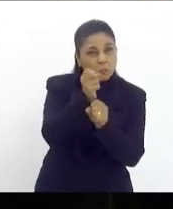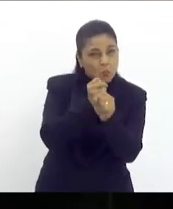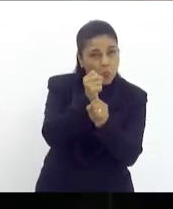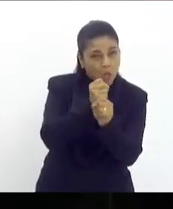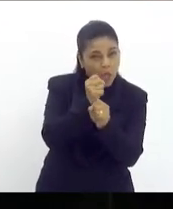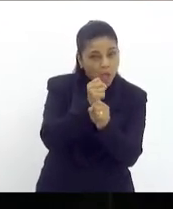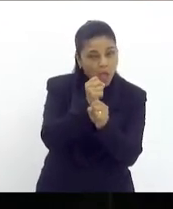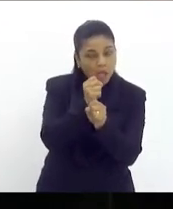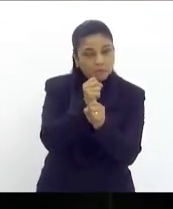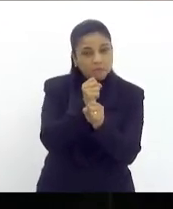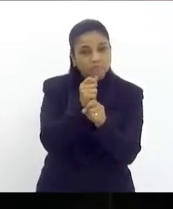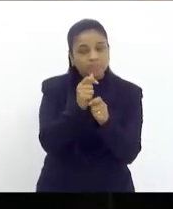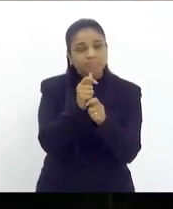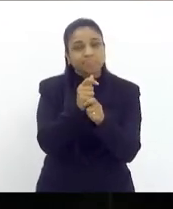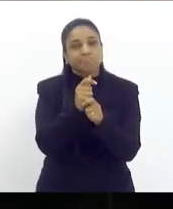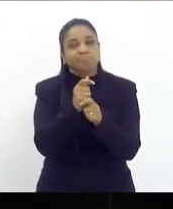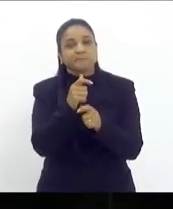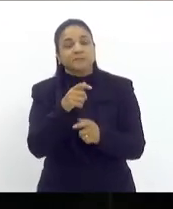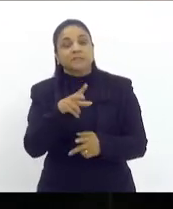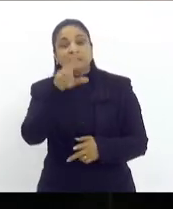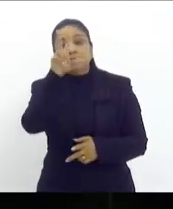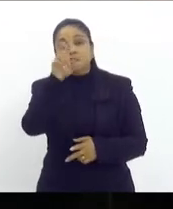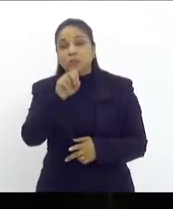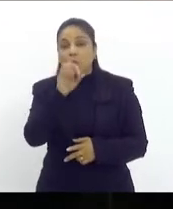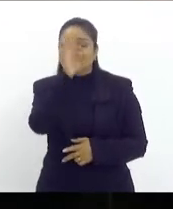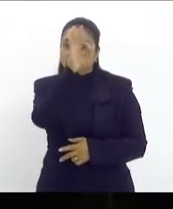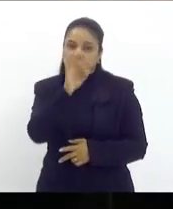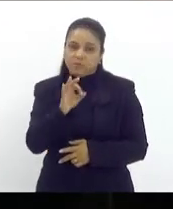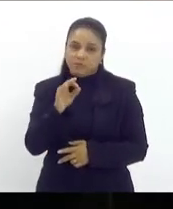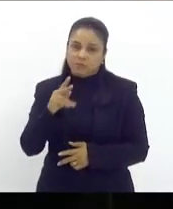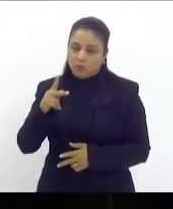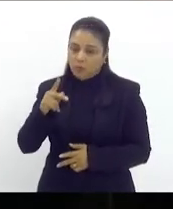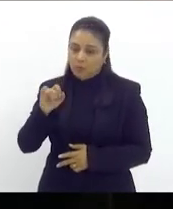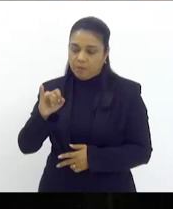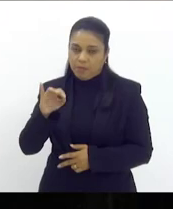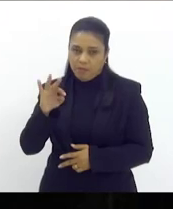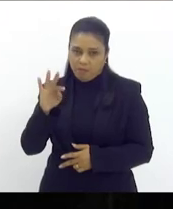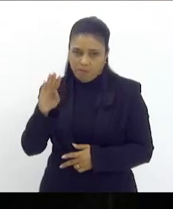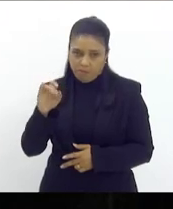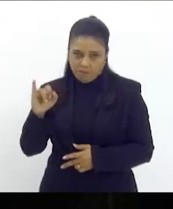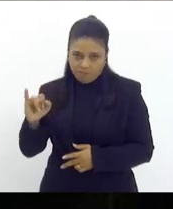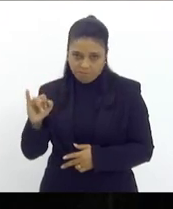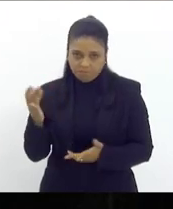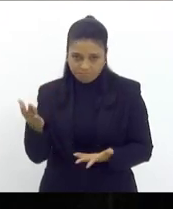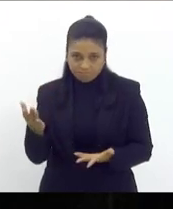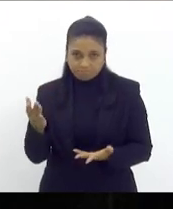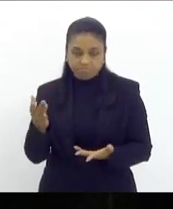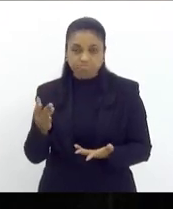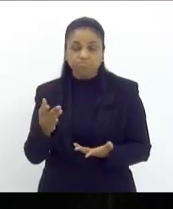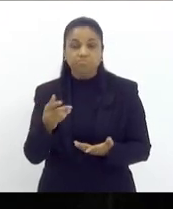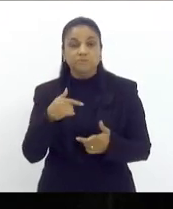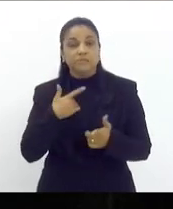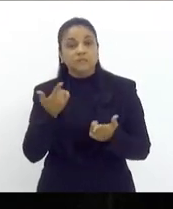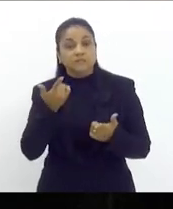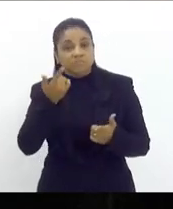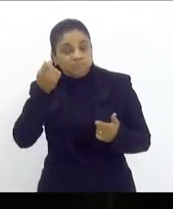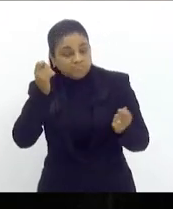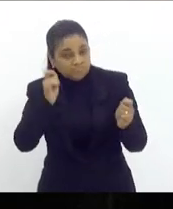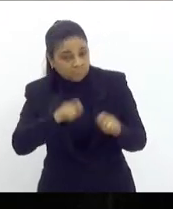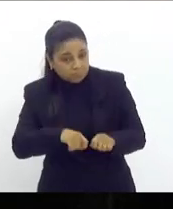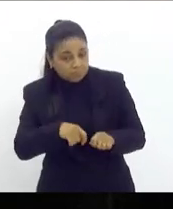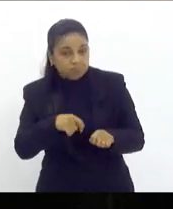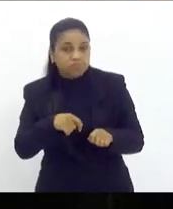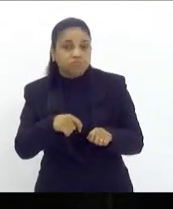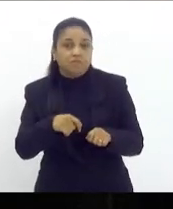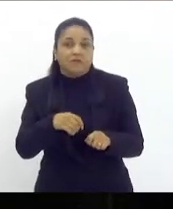crescido 50% do PIB nacional por via de consequência vamos crescer possivelmente